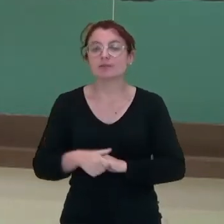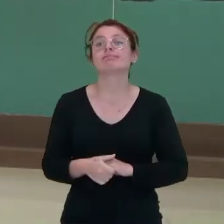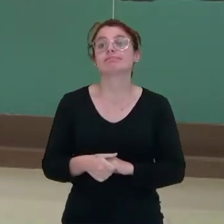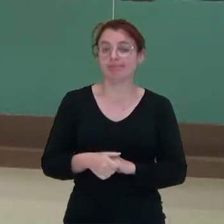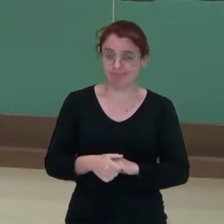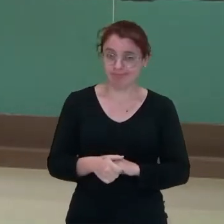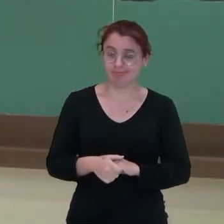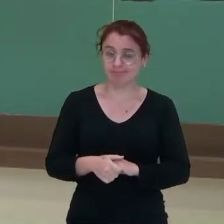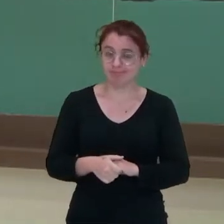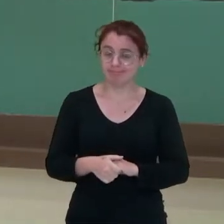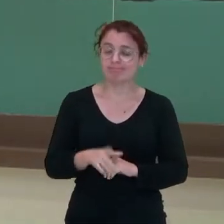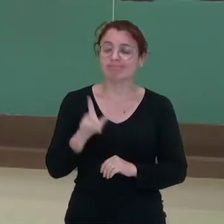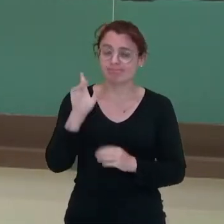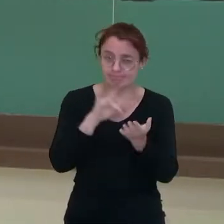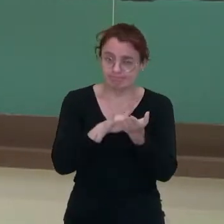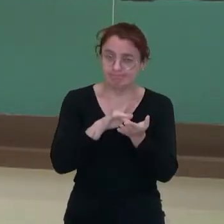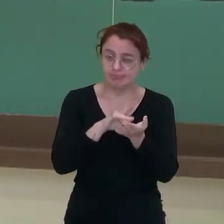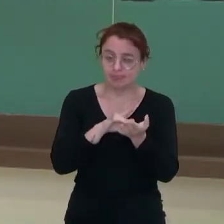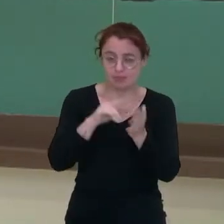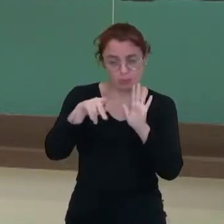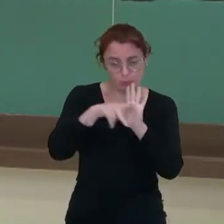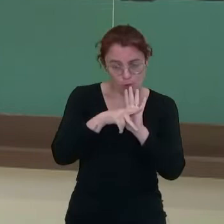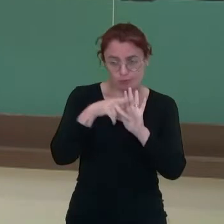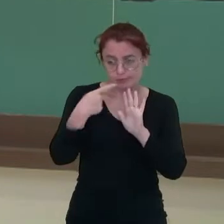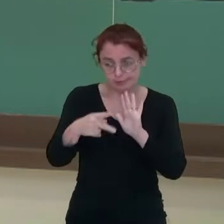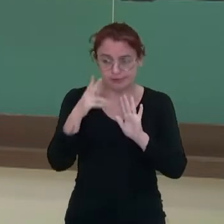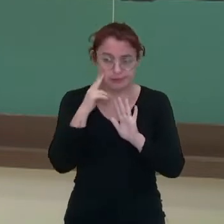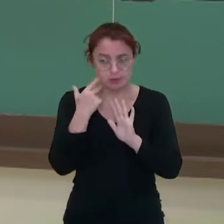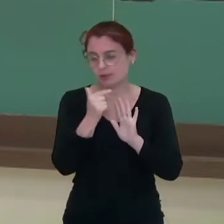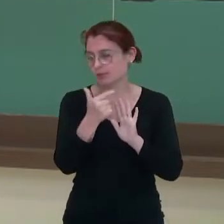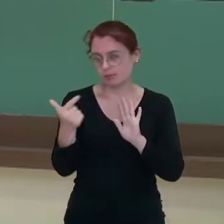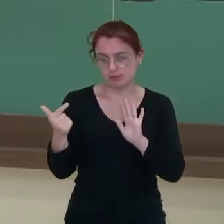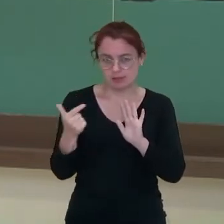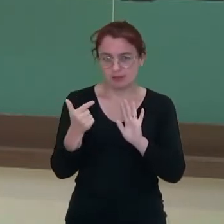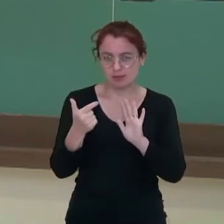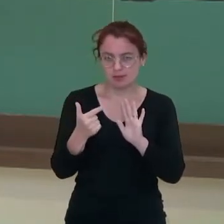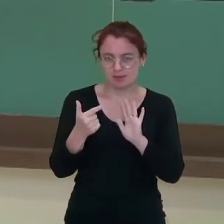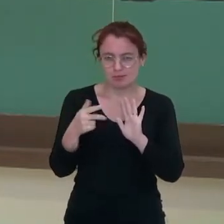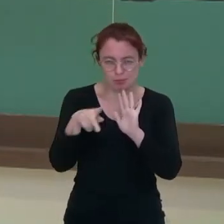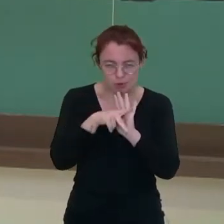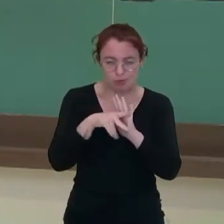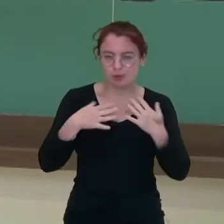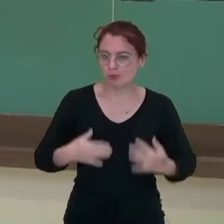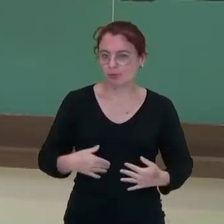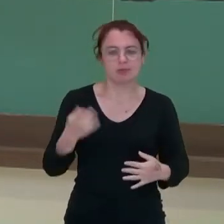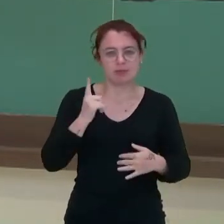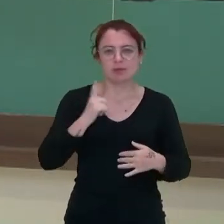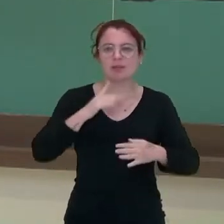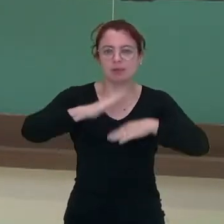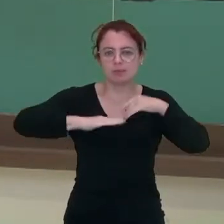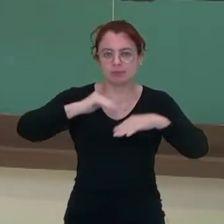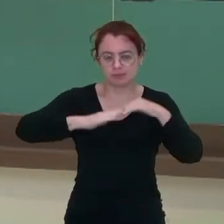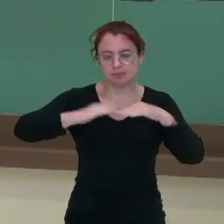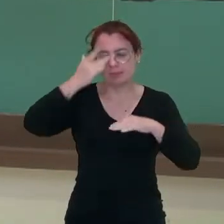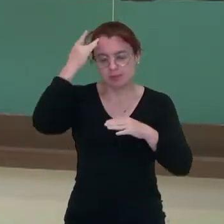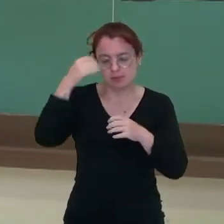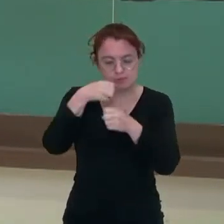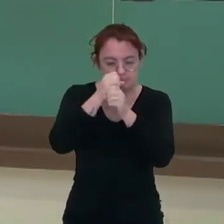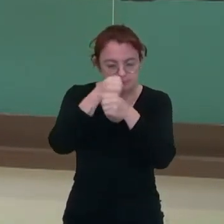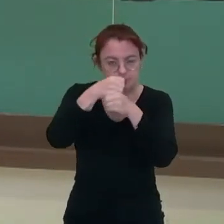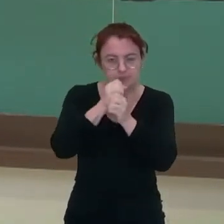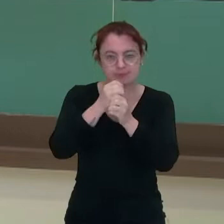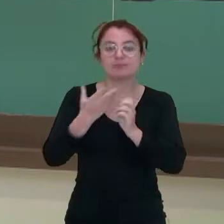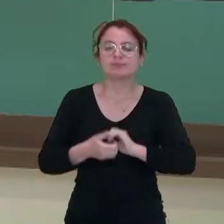Se é artificial, não é natural, não é feito pelo corpo humano. É produzido pelo homem em um